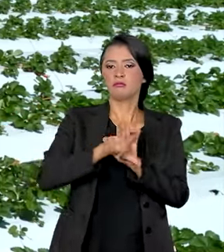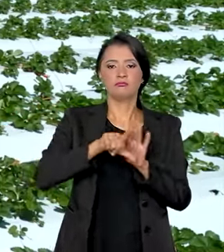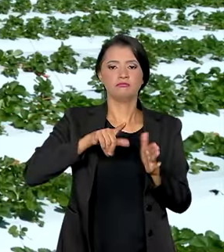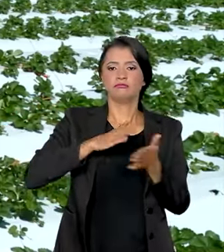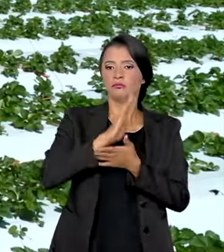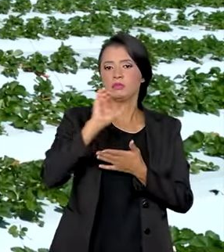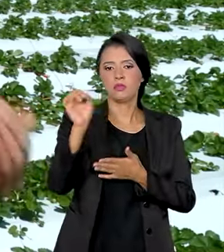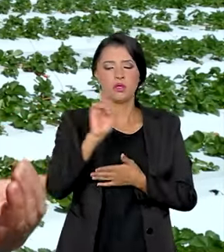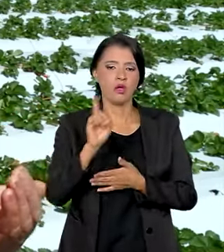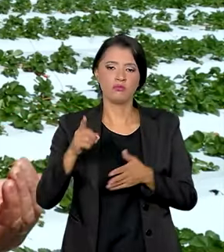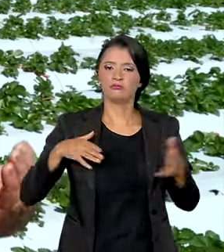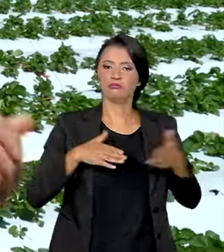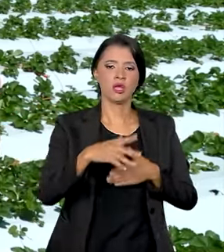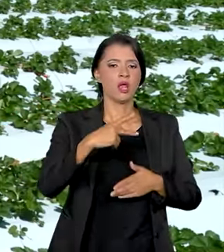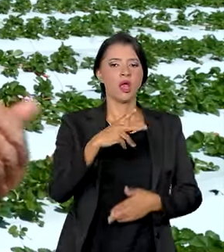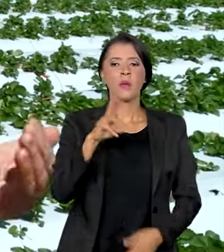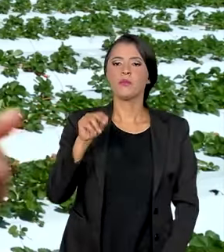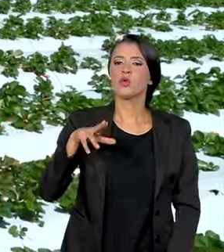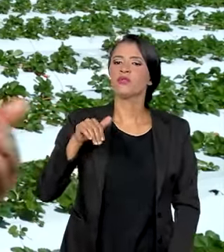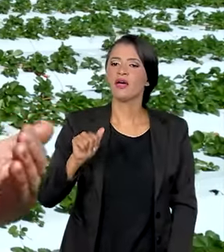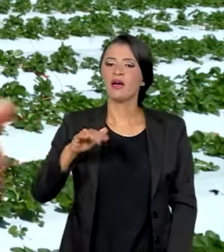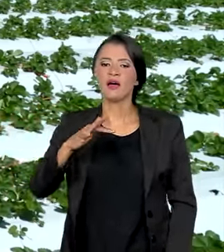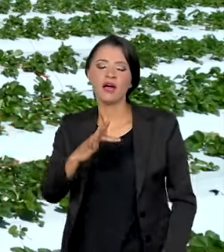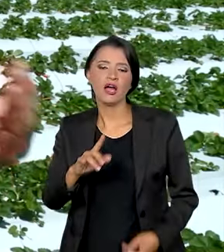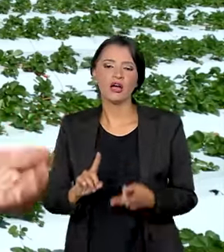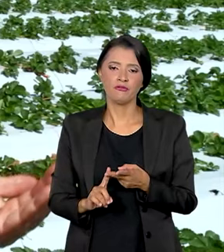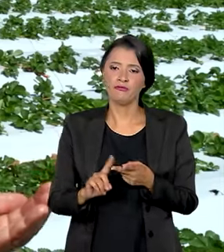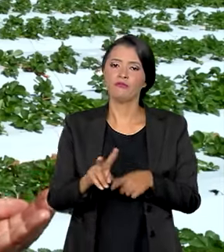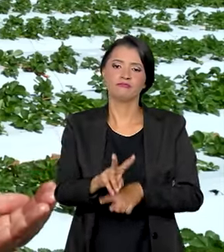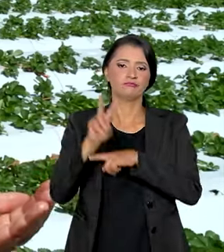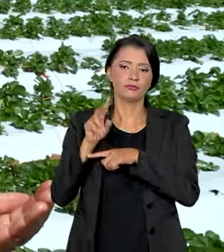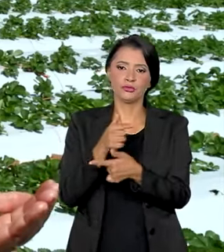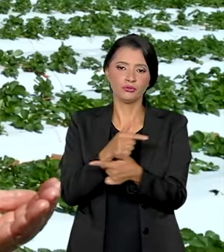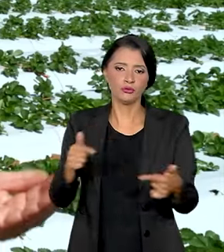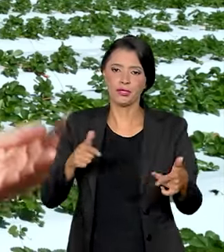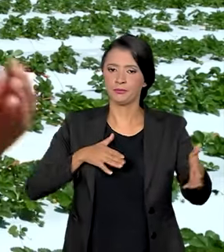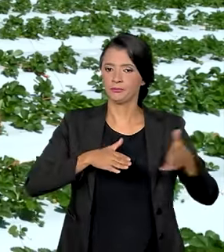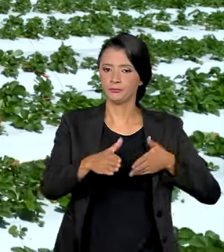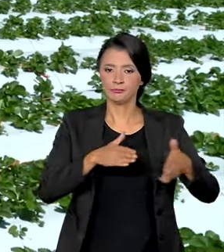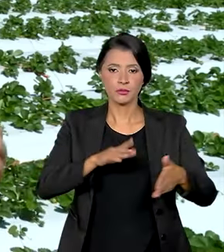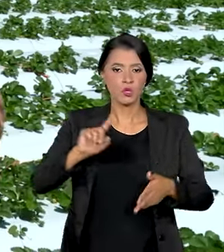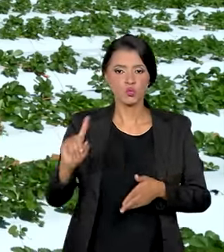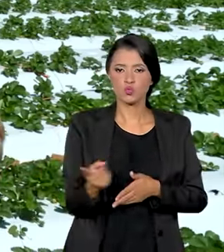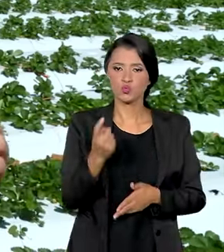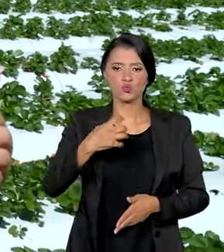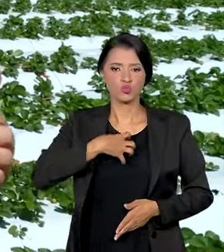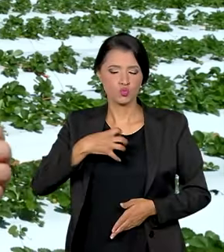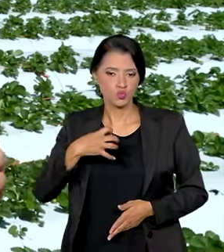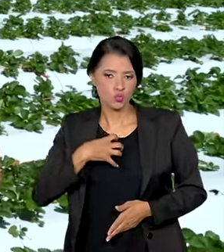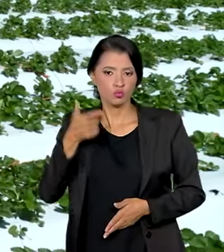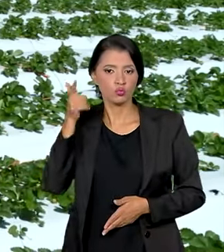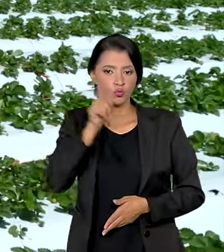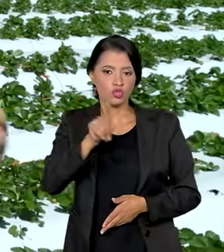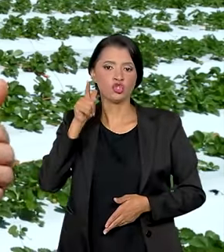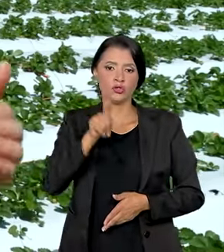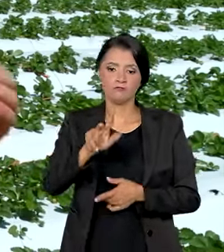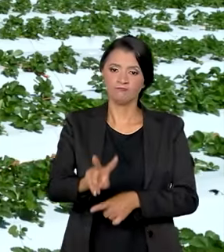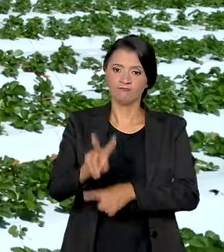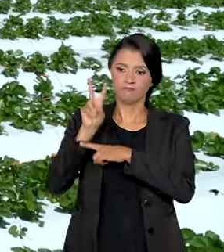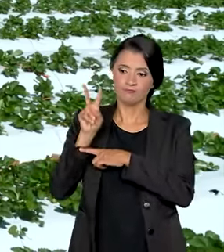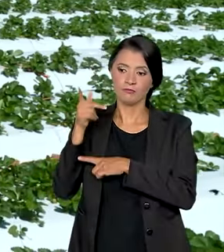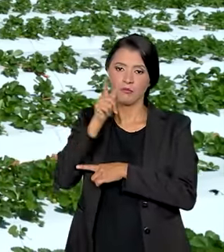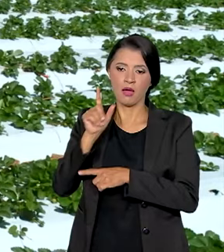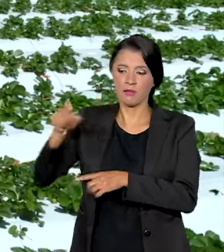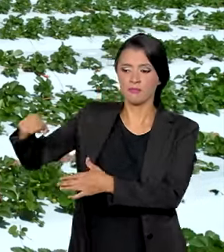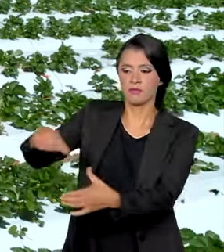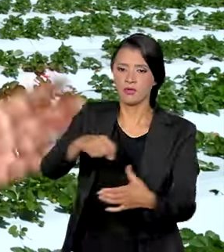nós não temos acesso ao PRONAF, ao crédito convencional. As únicas formas de dar crédito